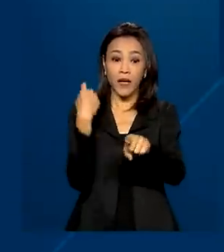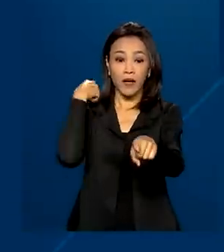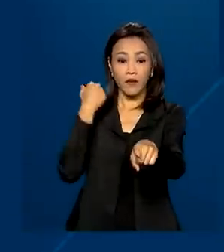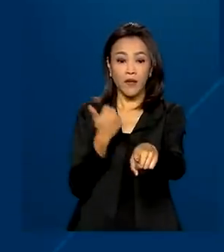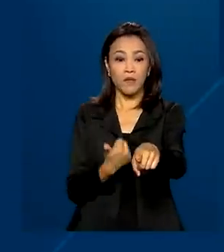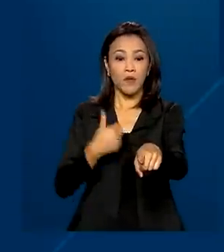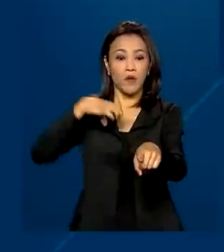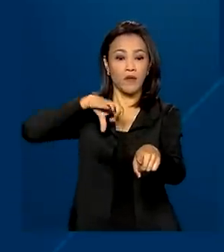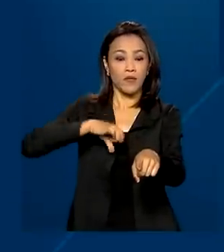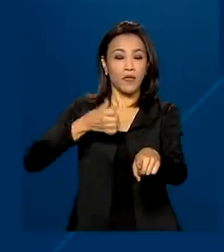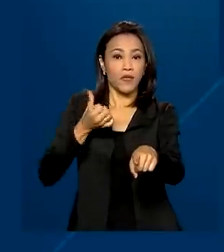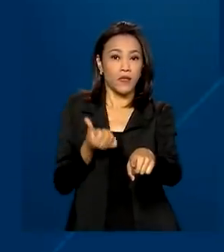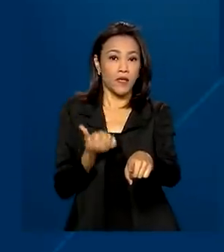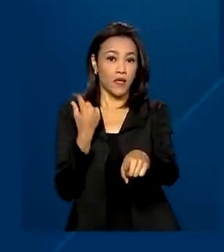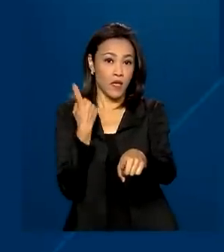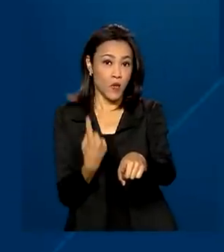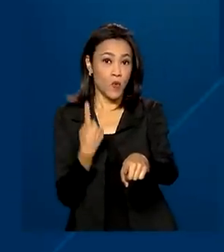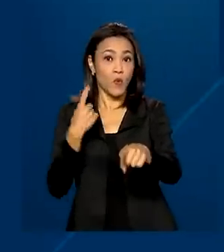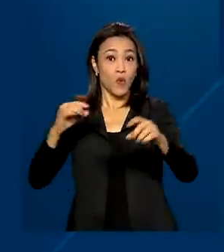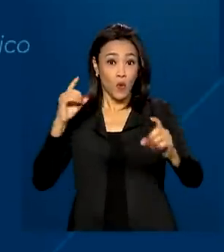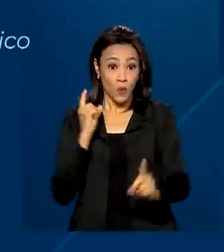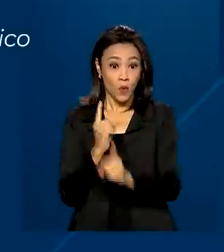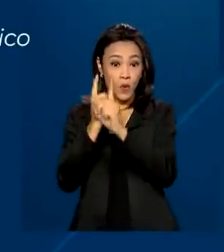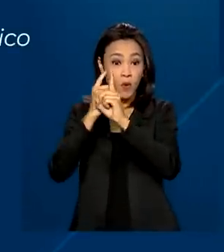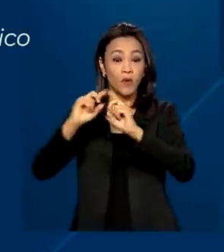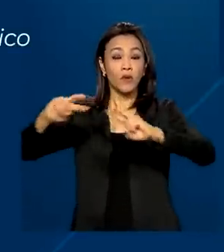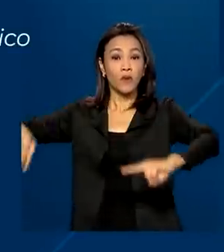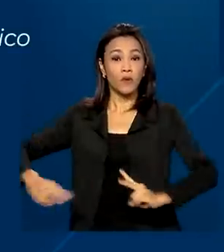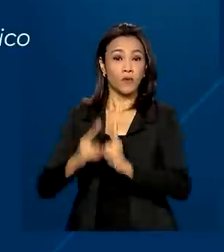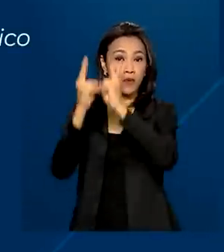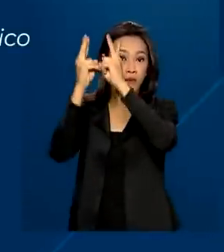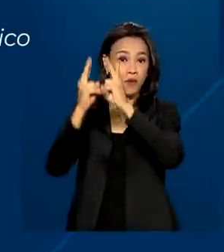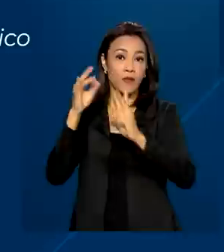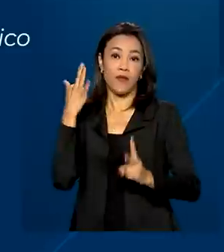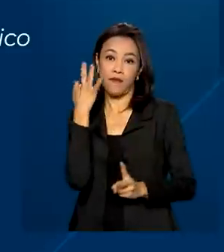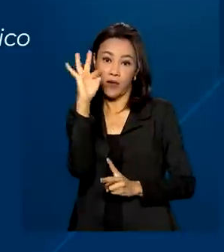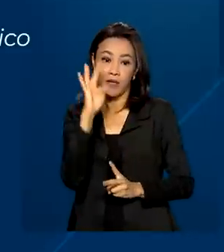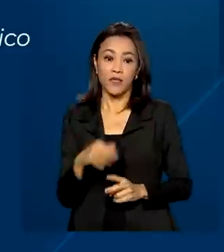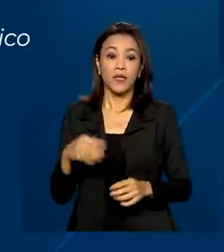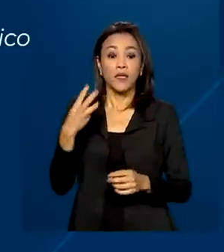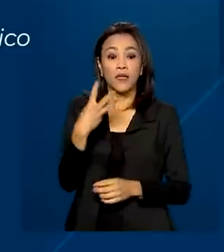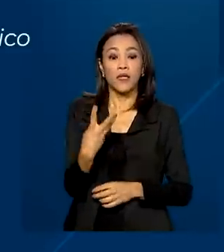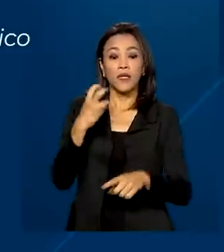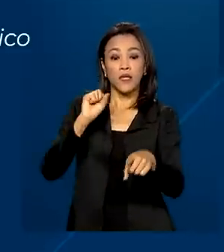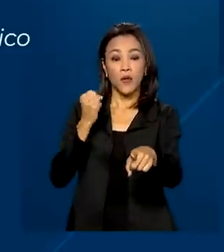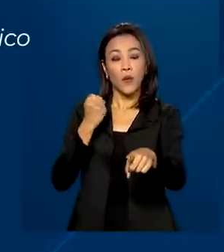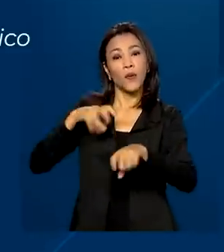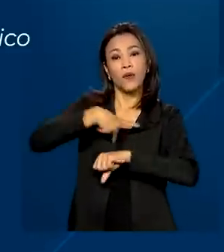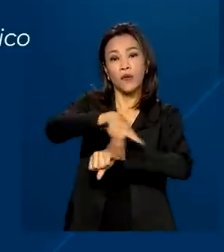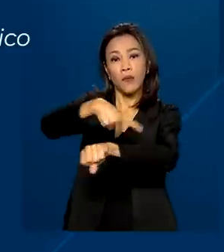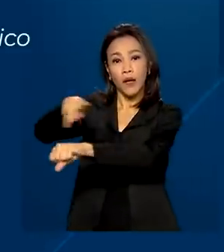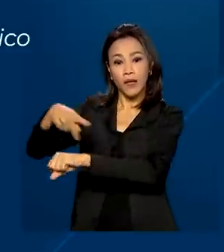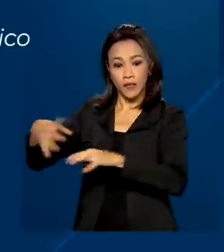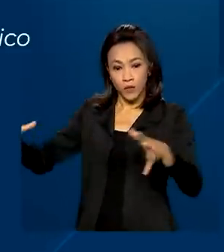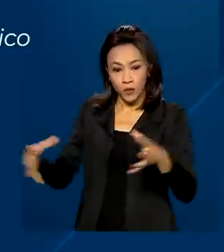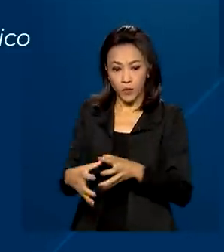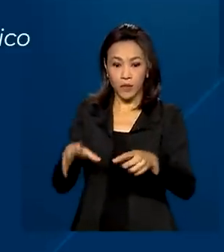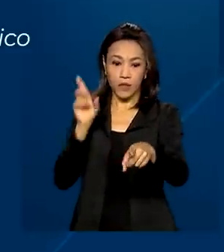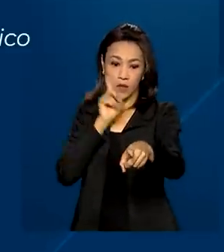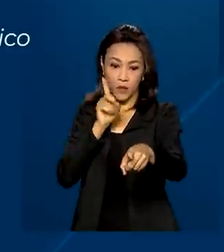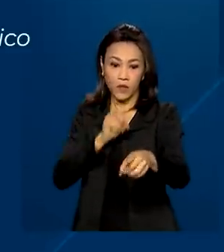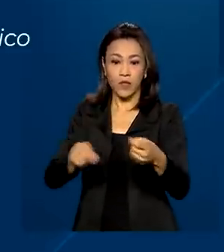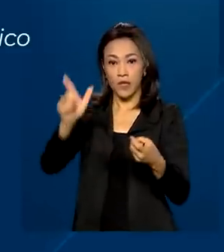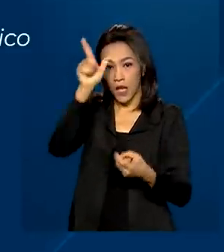É sediada em Paris, na França. Tem 38 países membros, entre nações ricas, como os Estados Unidos,